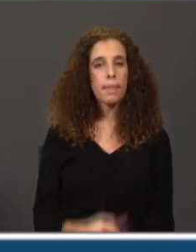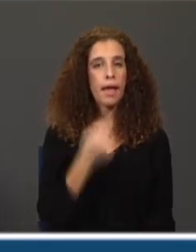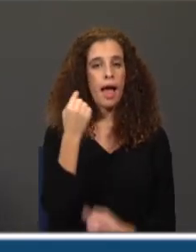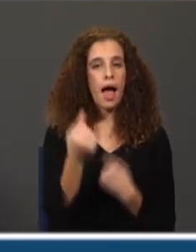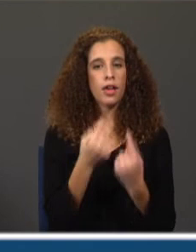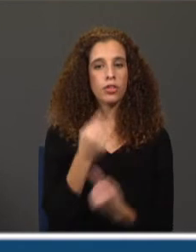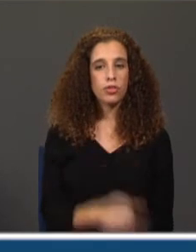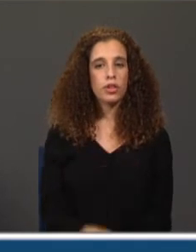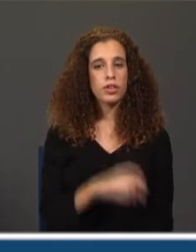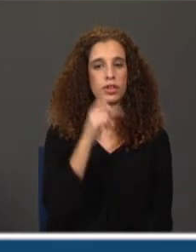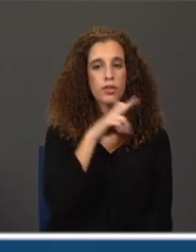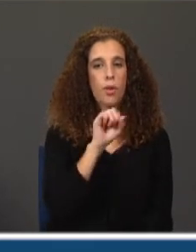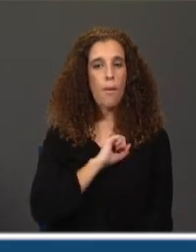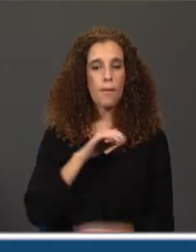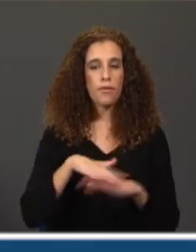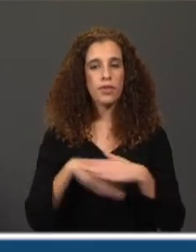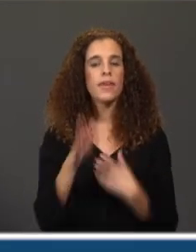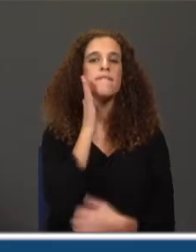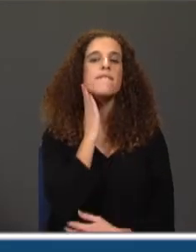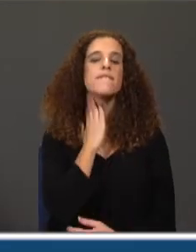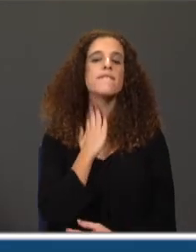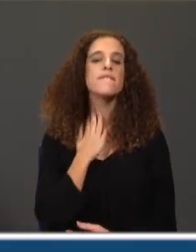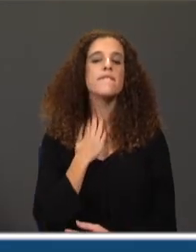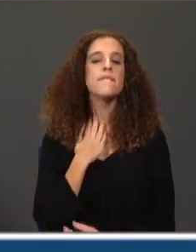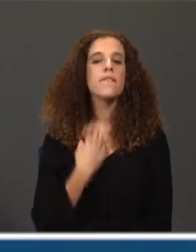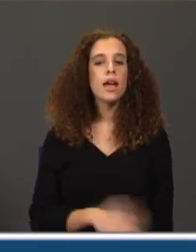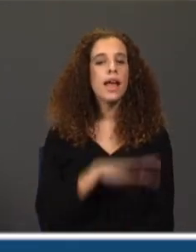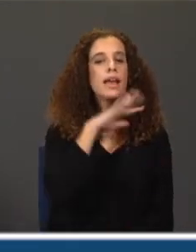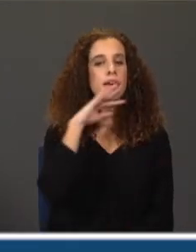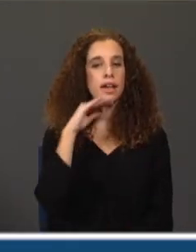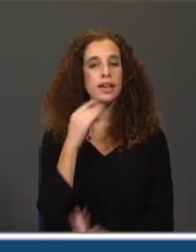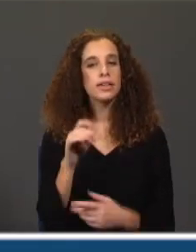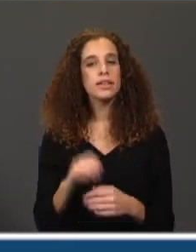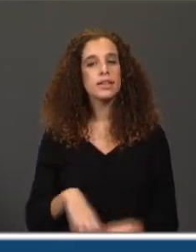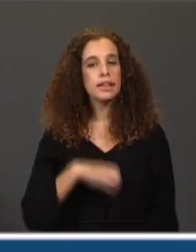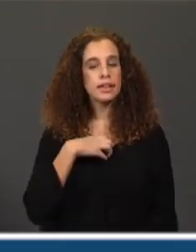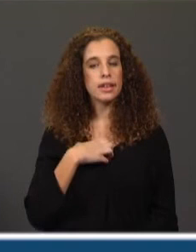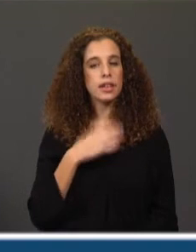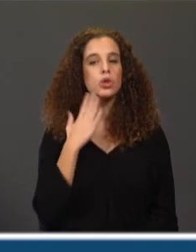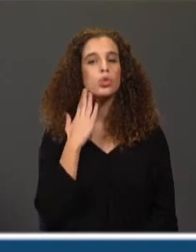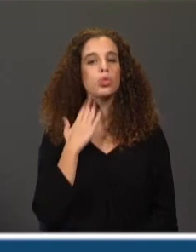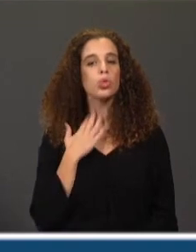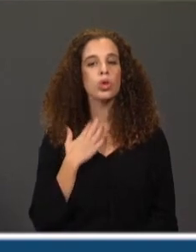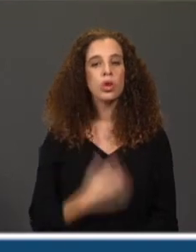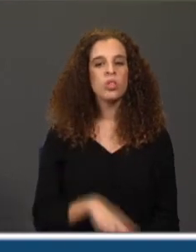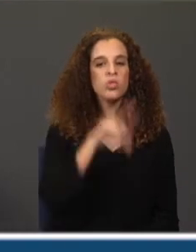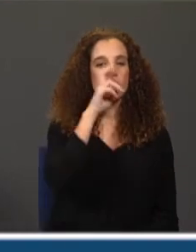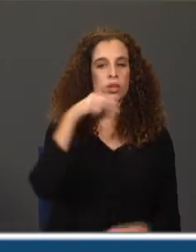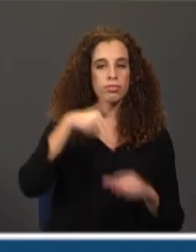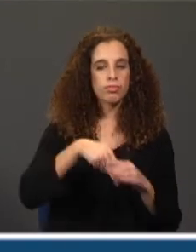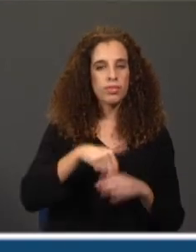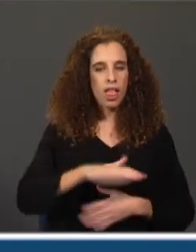o meu avô fazia-me uma festa no pescoço. É engraçado, mas ainda sinto os dedos dele. O cheiro da gasolina enjuou-me.